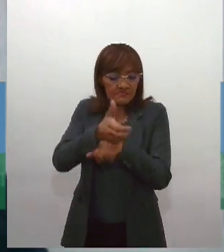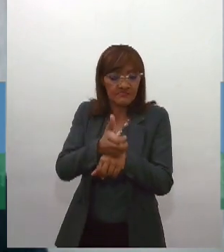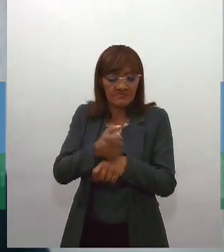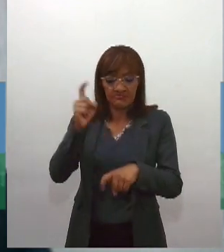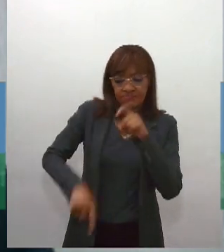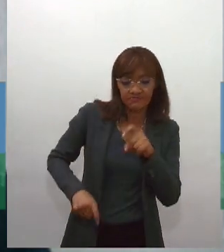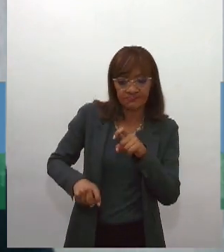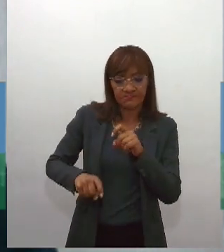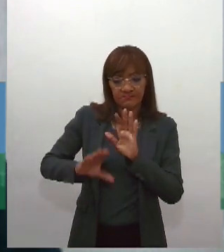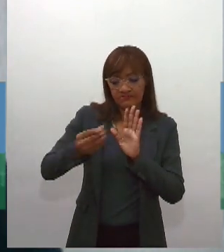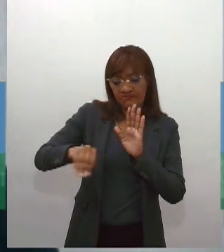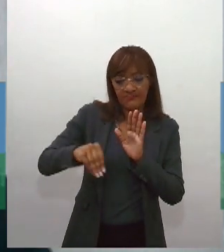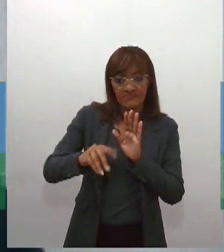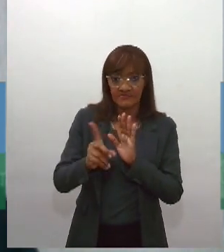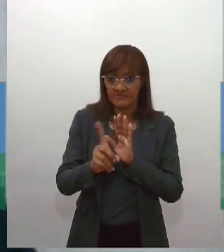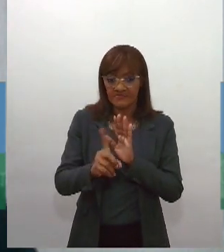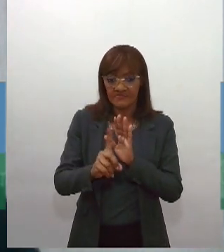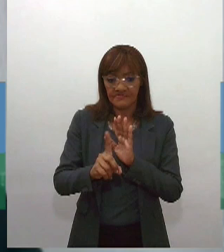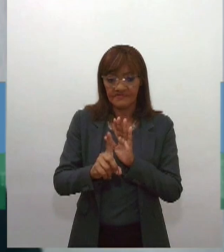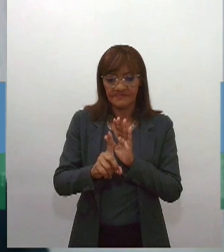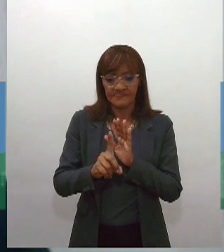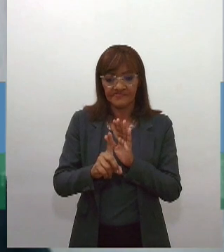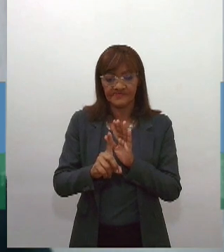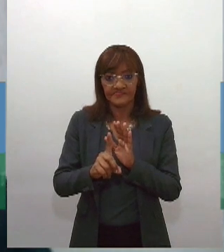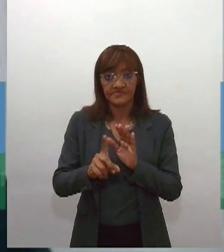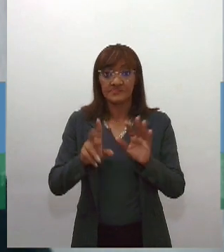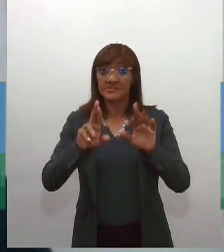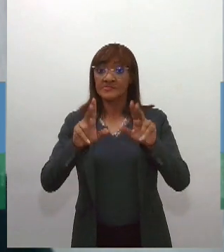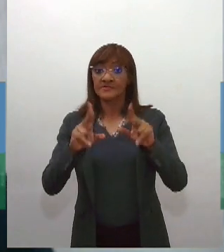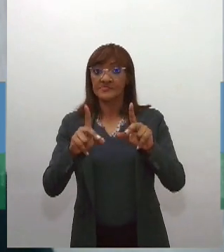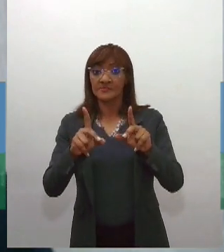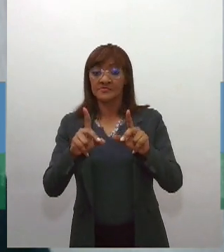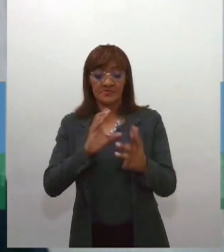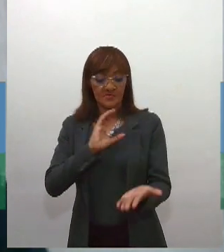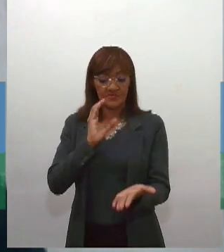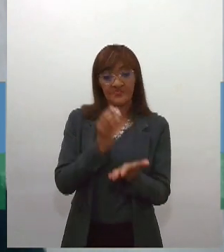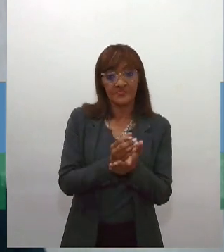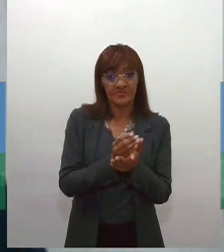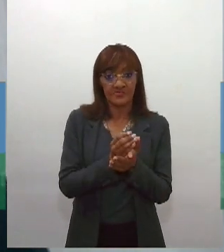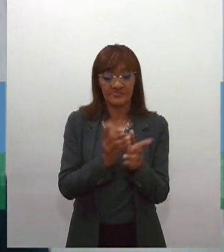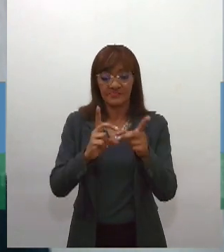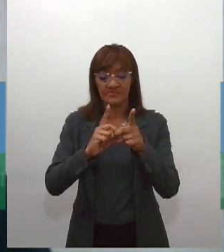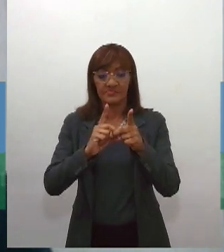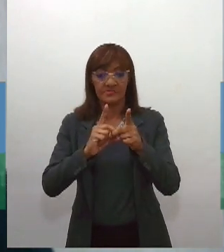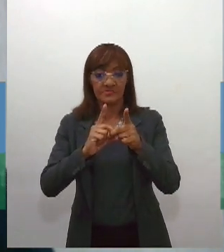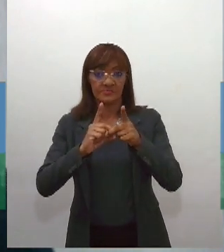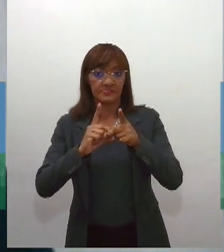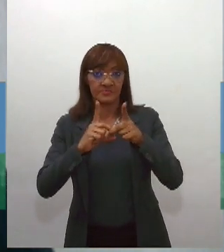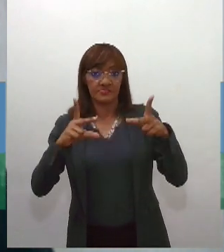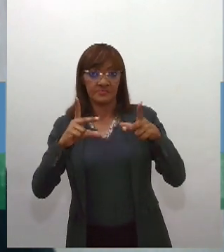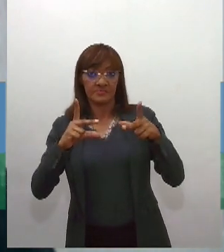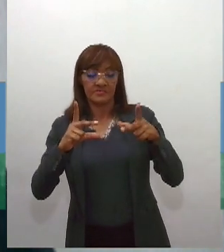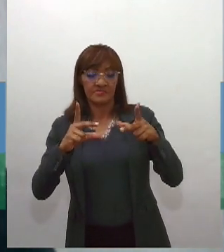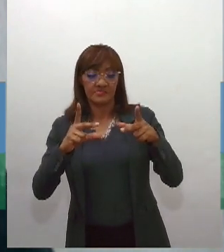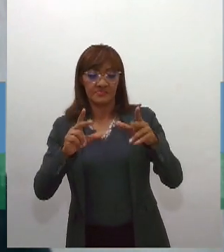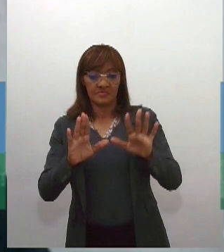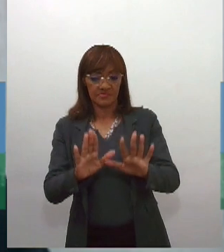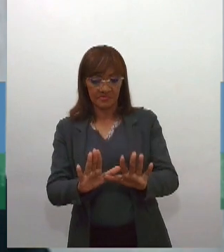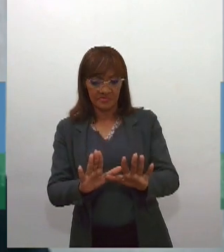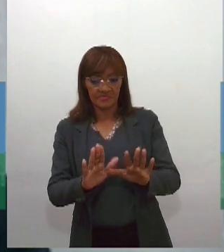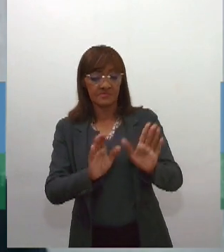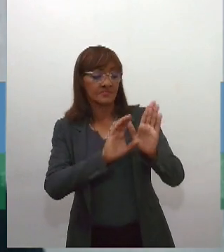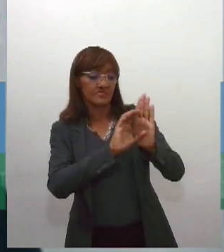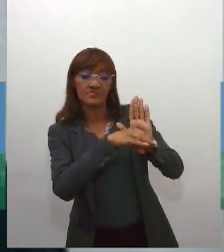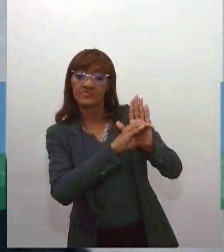de atentar contra a democracia. Isso também é um crime. É um crime que está no Código Penal, inclusive,